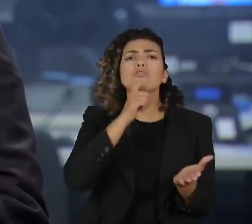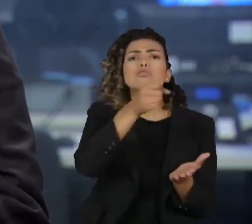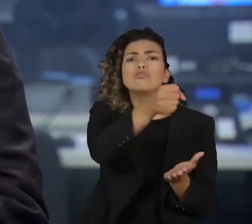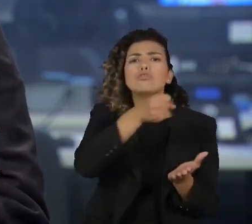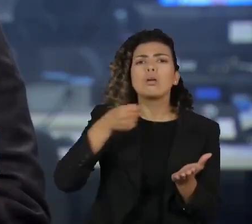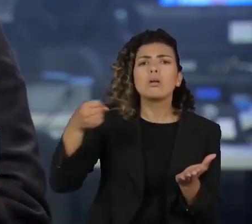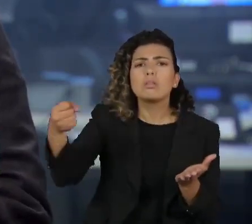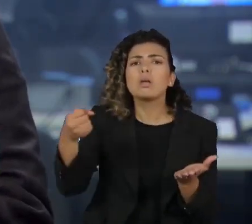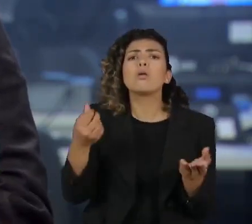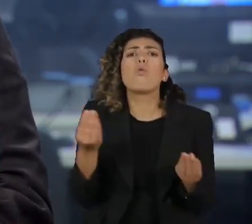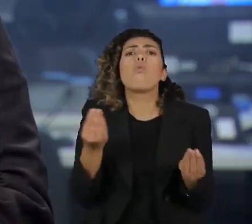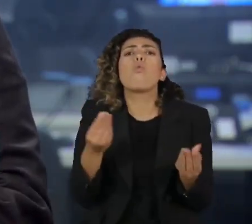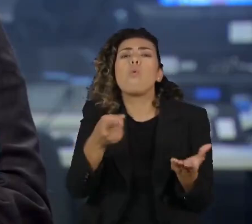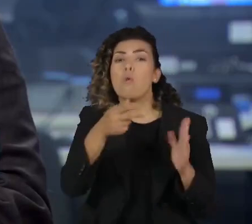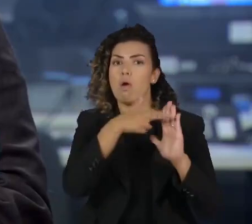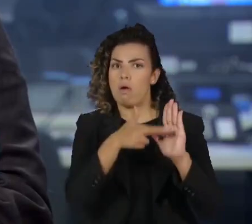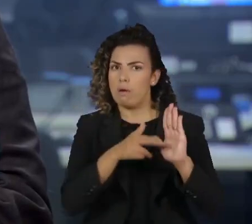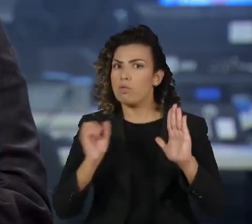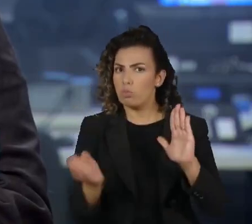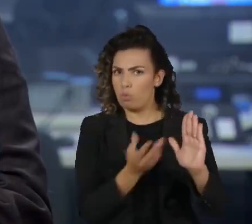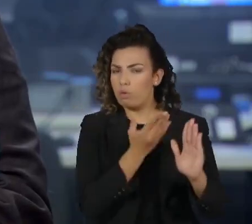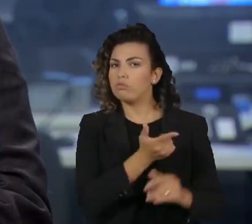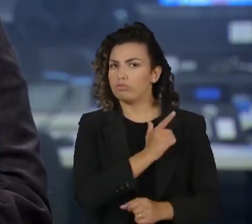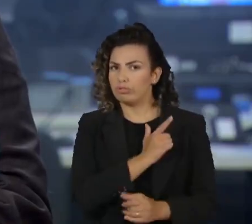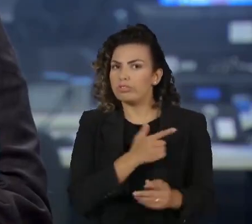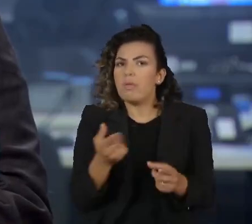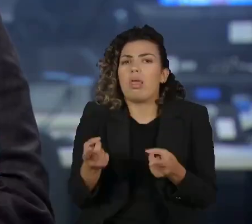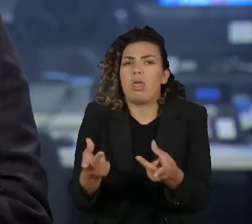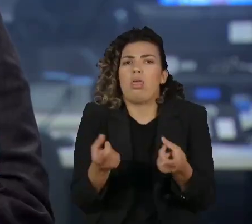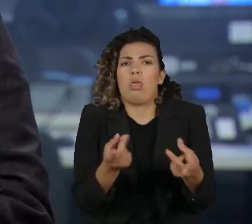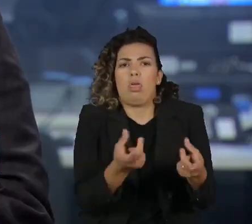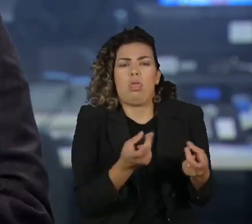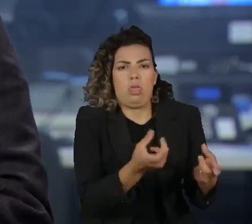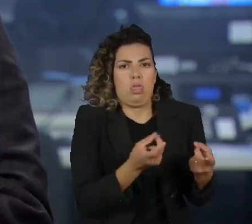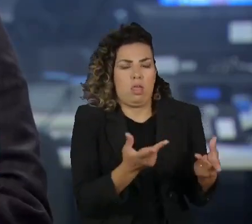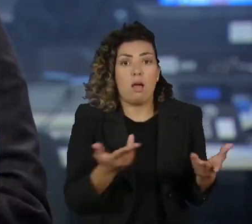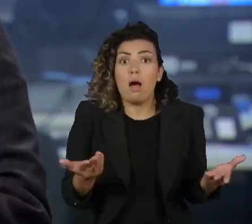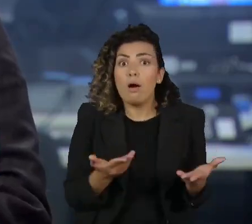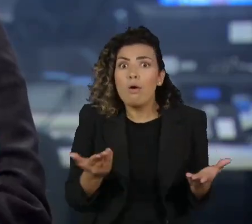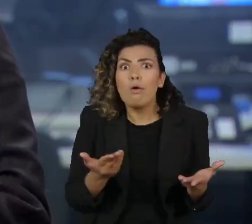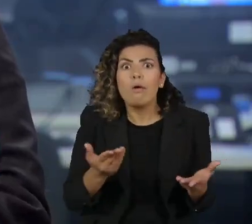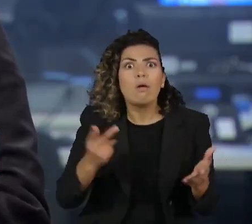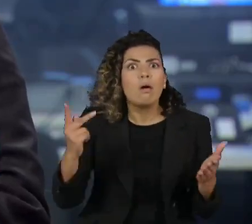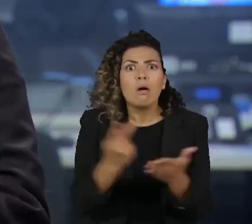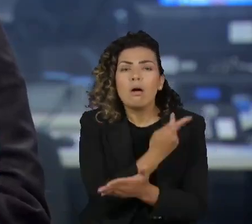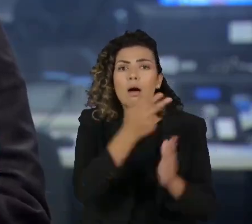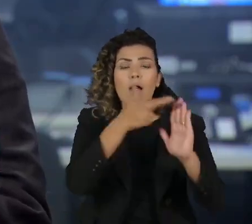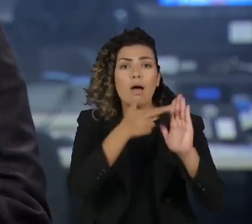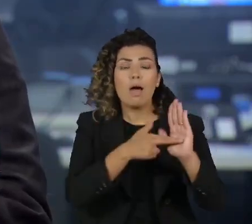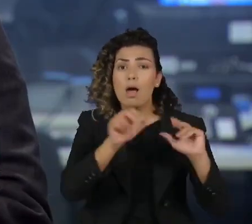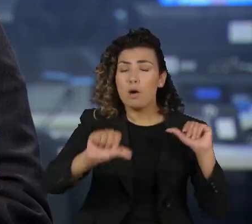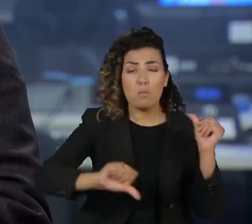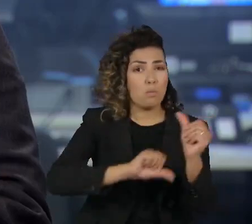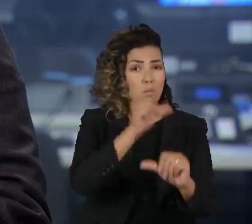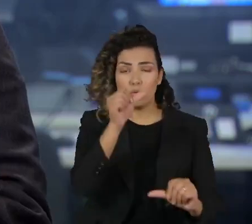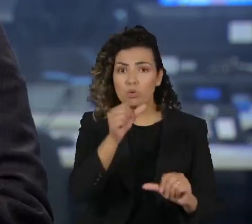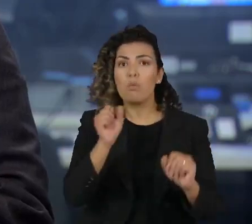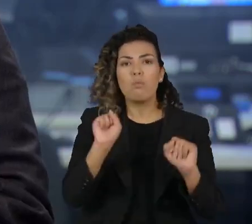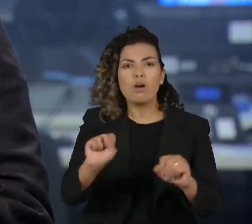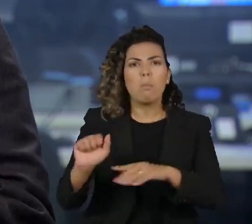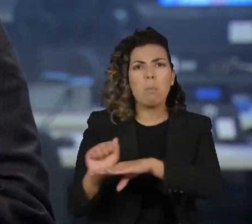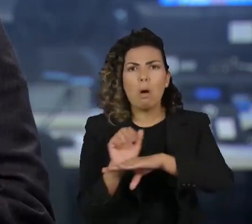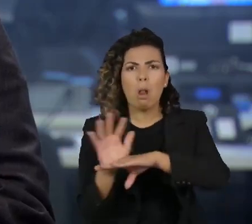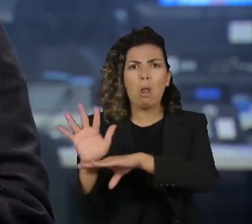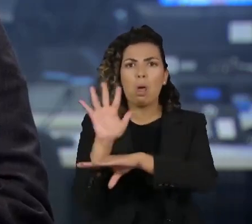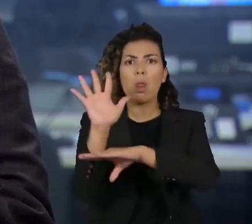vendidos no país. A expectativa é que com essa alteração haja um corte de 5 milhões de toneladas na emissão de gás carbônico